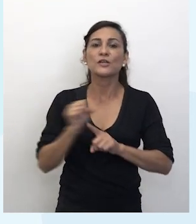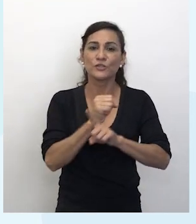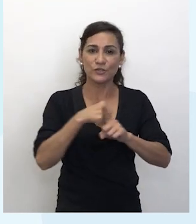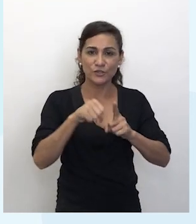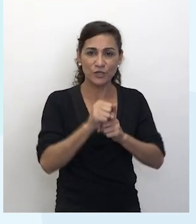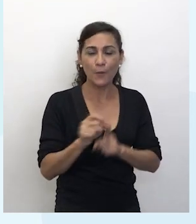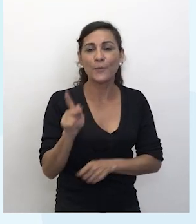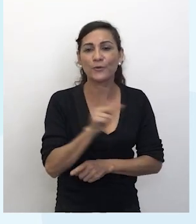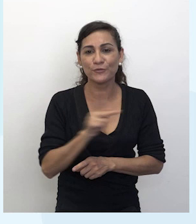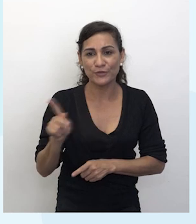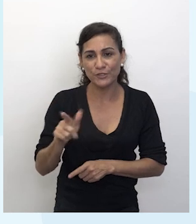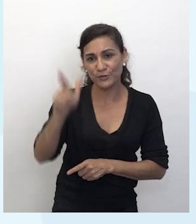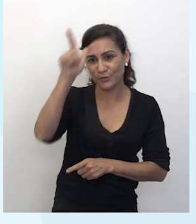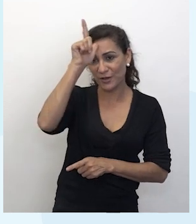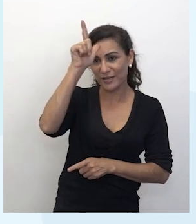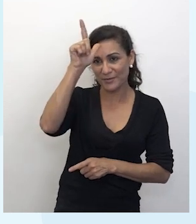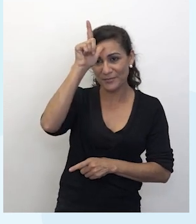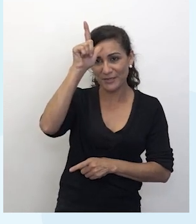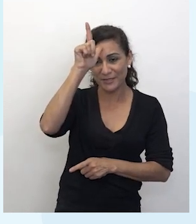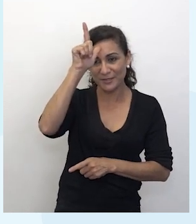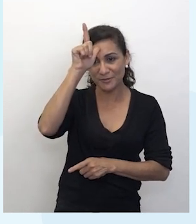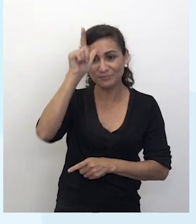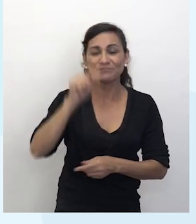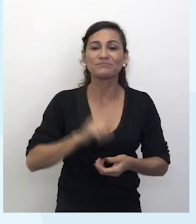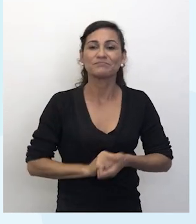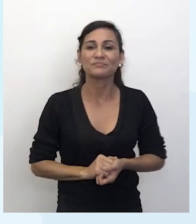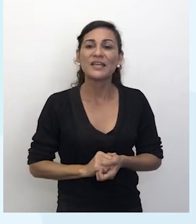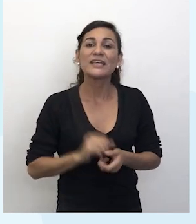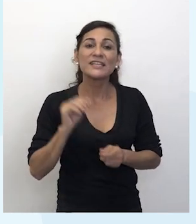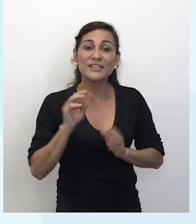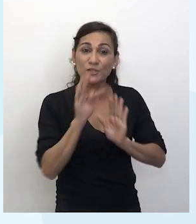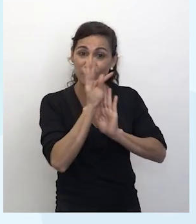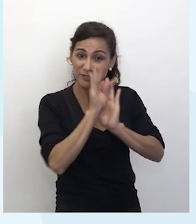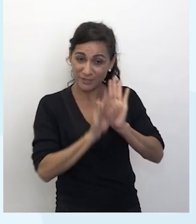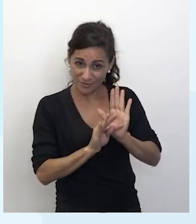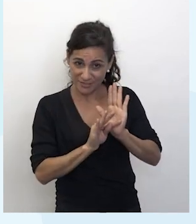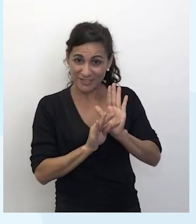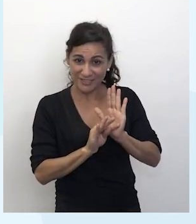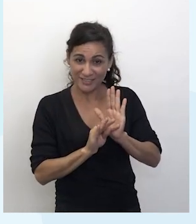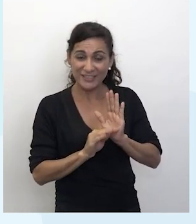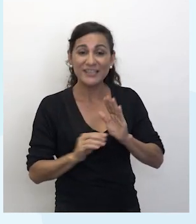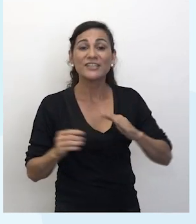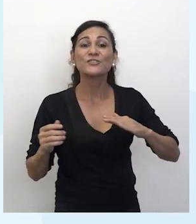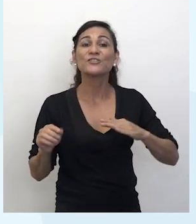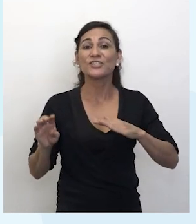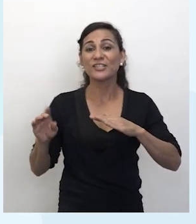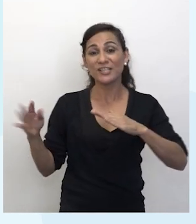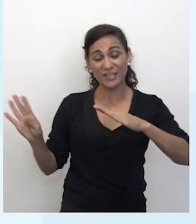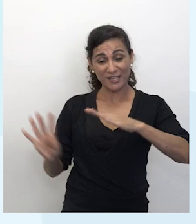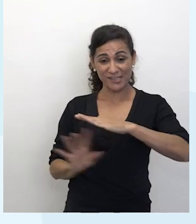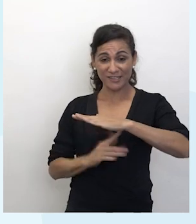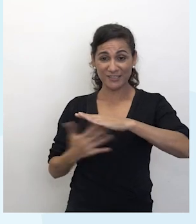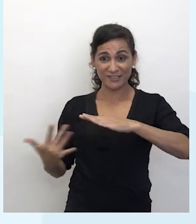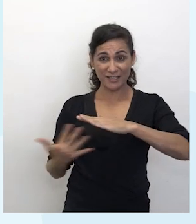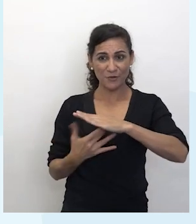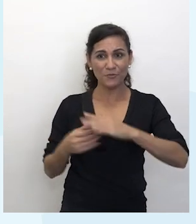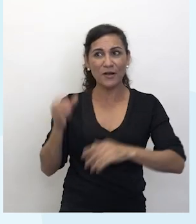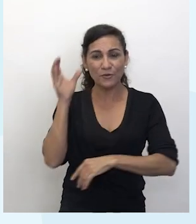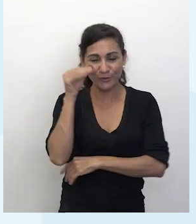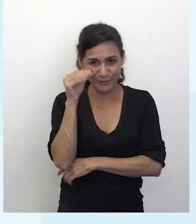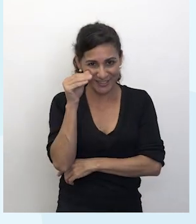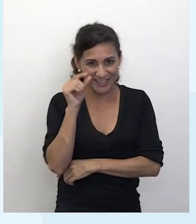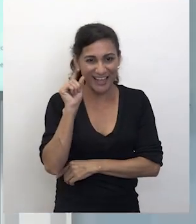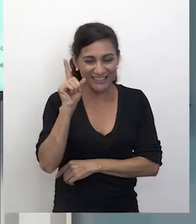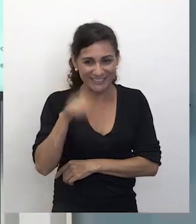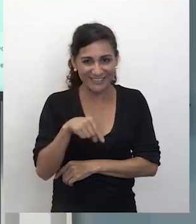alemão, né? E é sobre a teoria do estrangeiro que nós vamos falar nessa aula. E, tem uma curiosidade sobre o Zimmel,